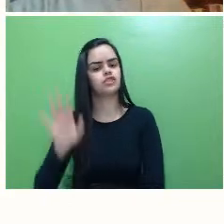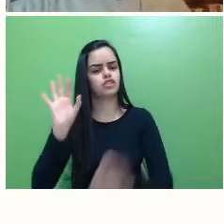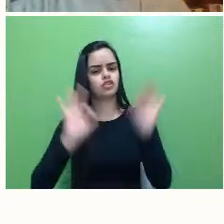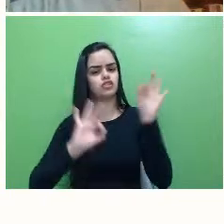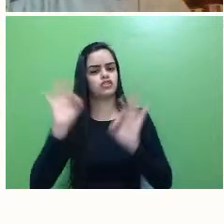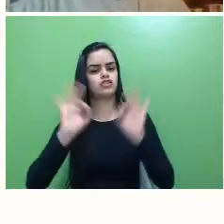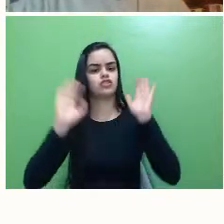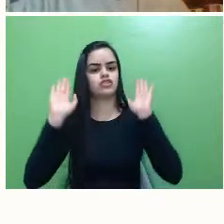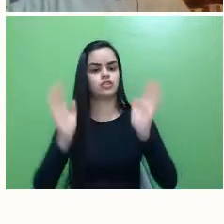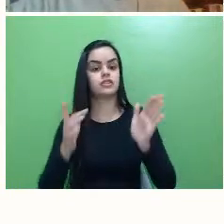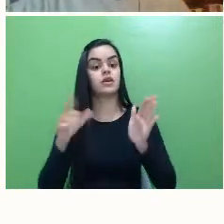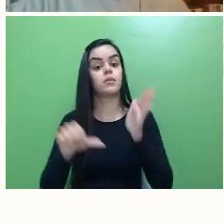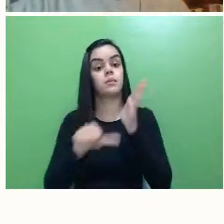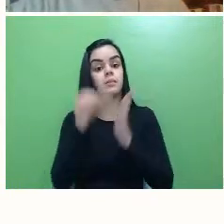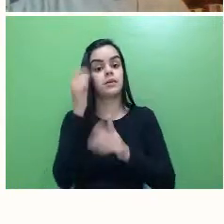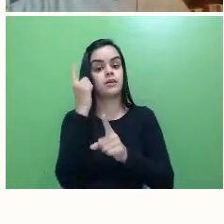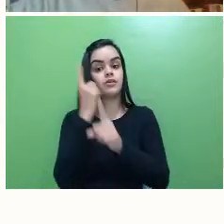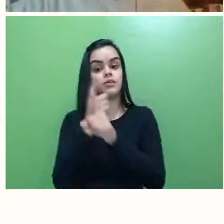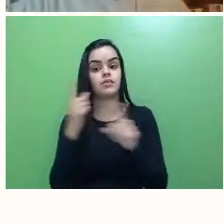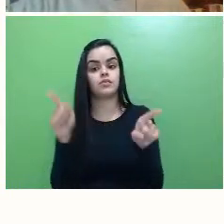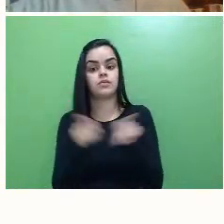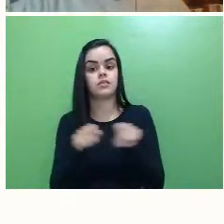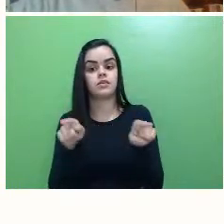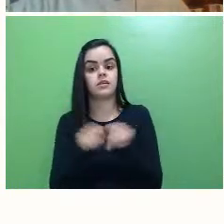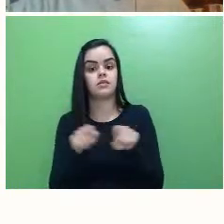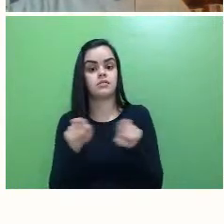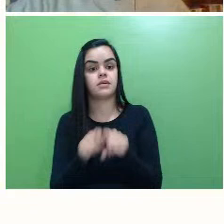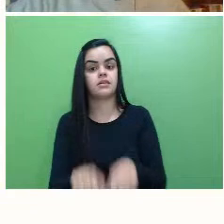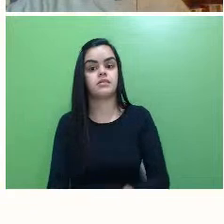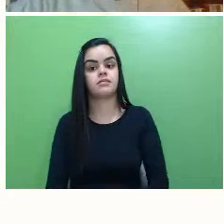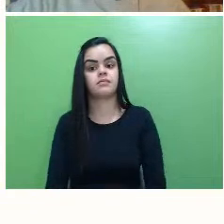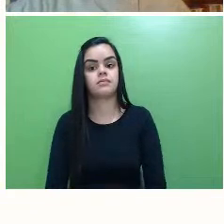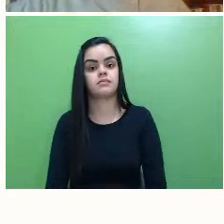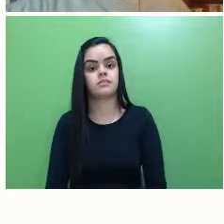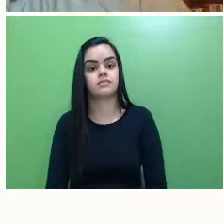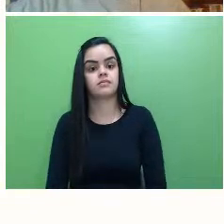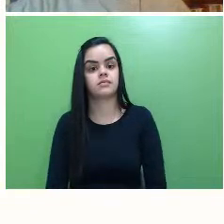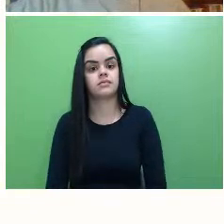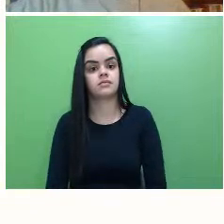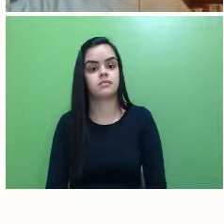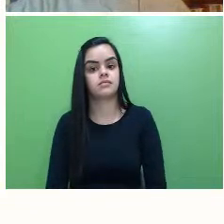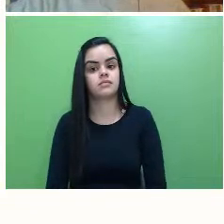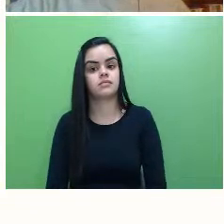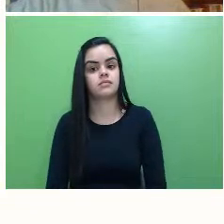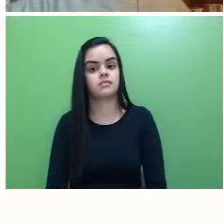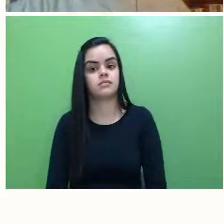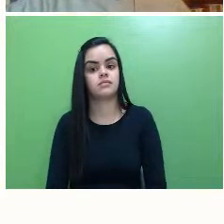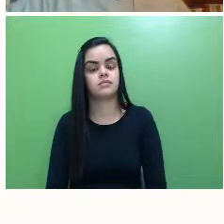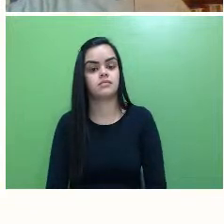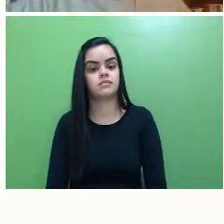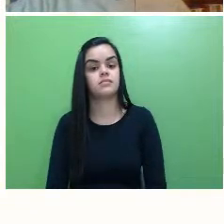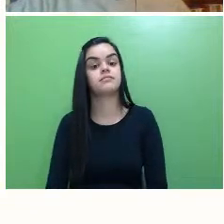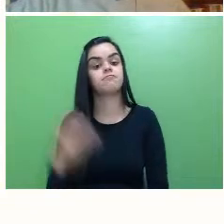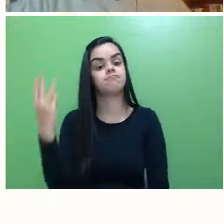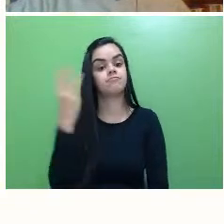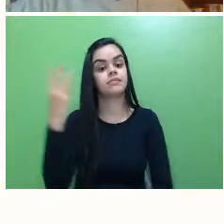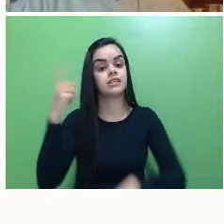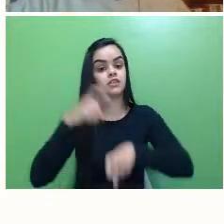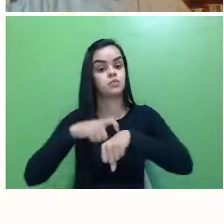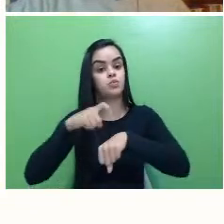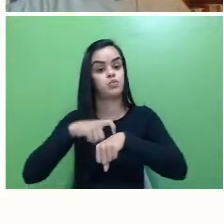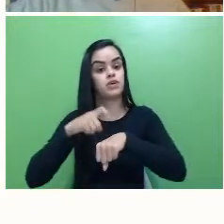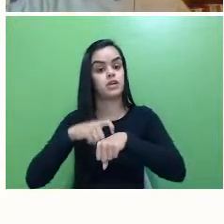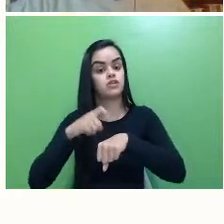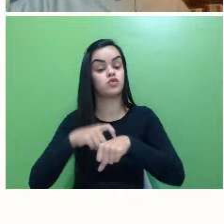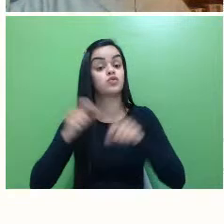primeiro encontro, né? E aqui, queria passar para vocês três momentos, né? Os locais